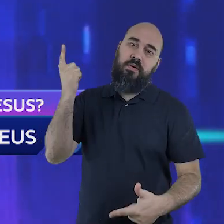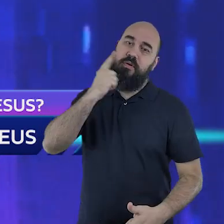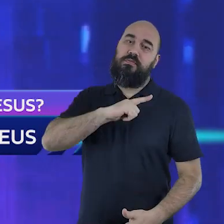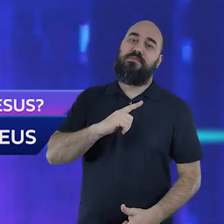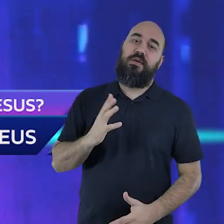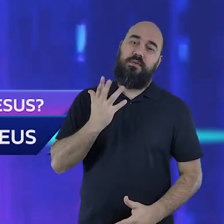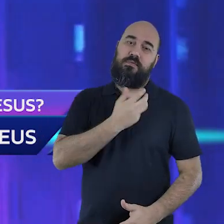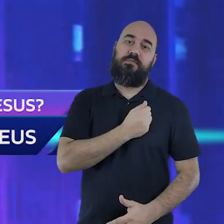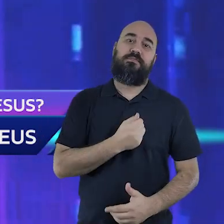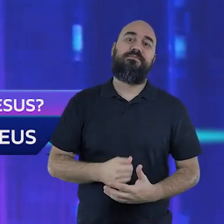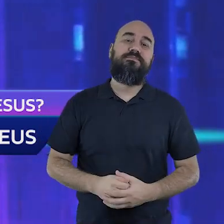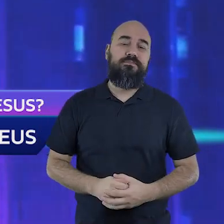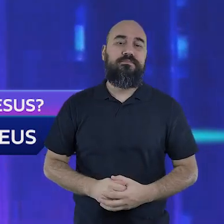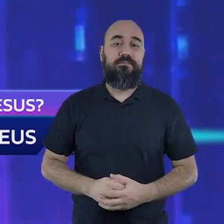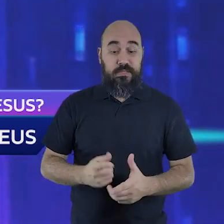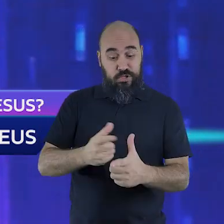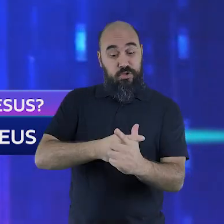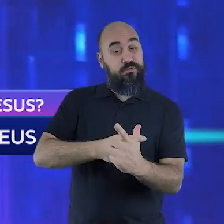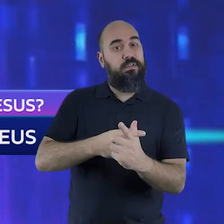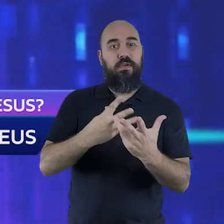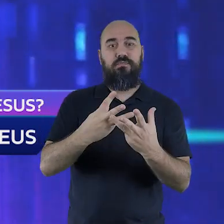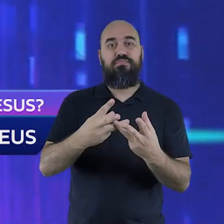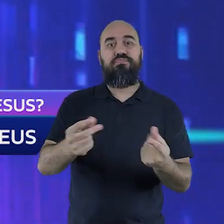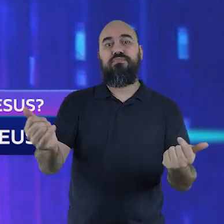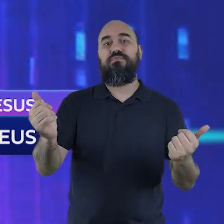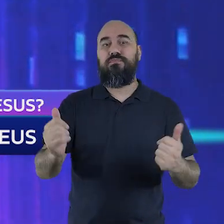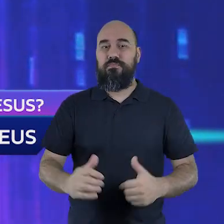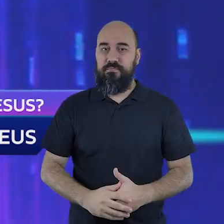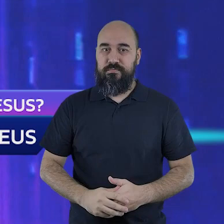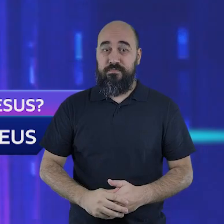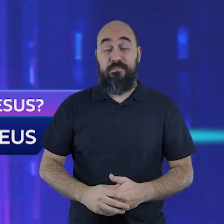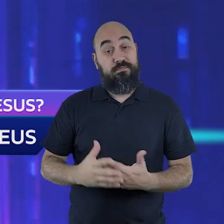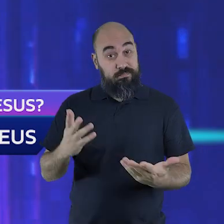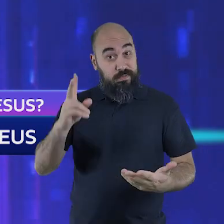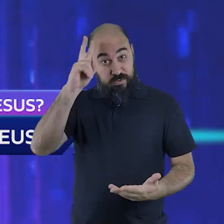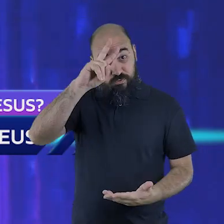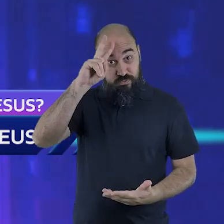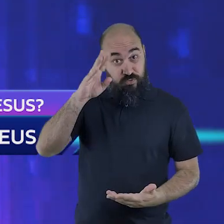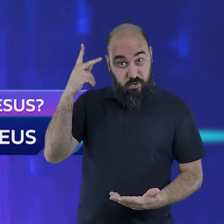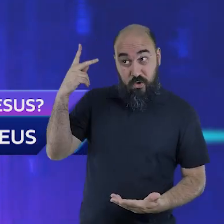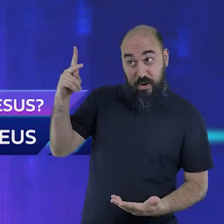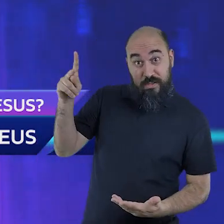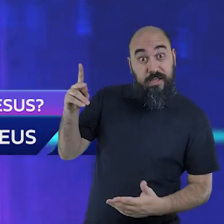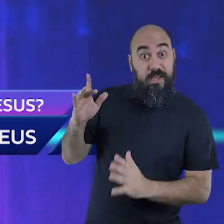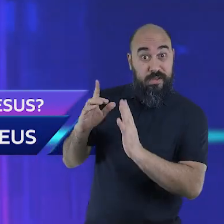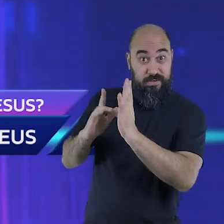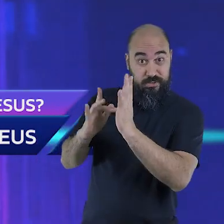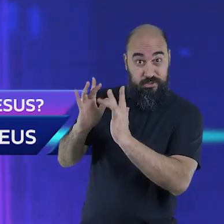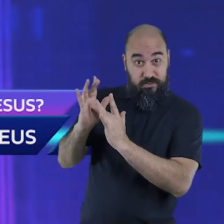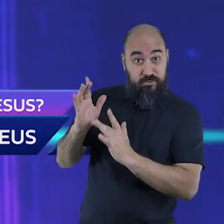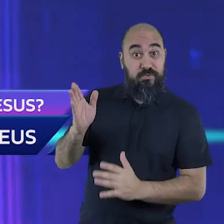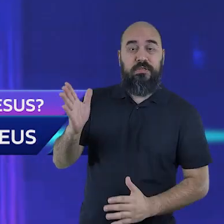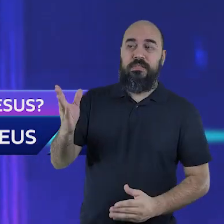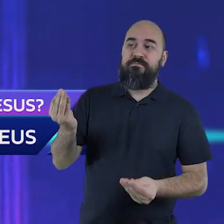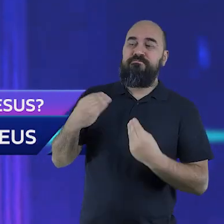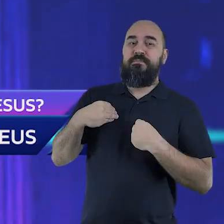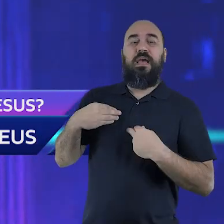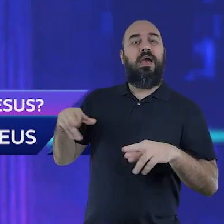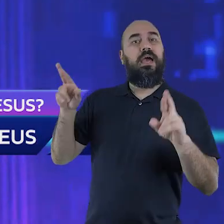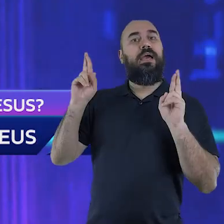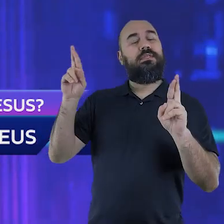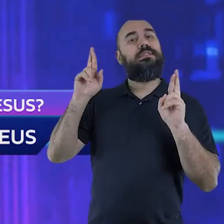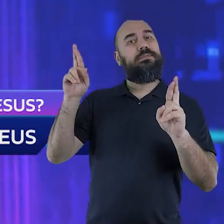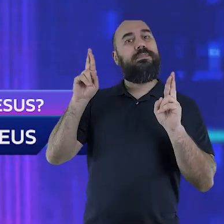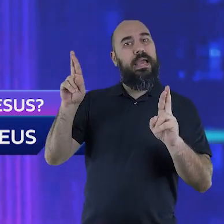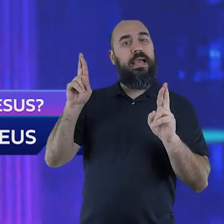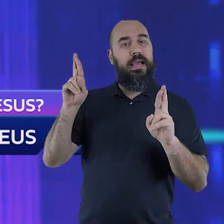E é essa história que faz com que eu e você hoje tenhamos esperança. Essa história que faz